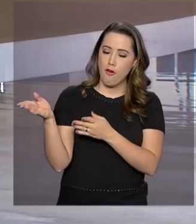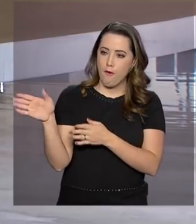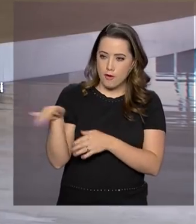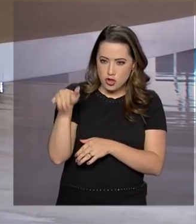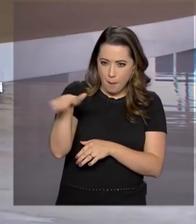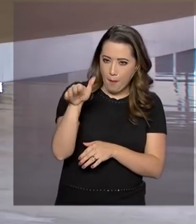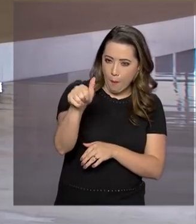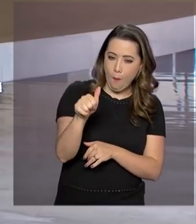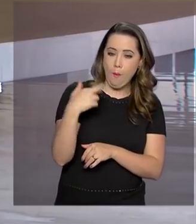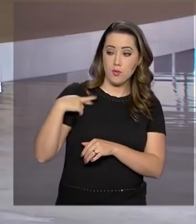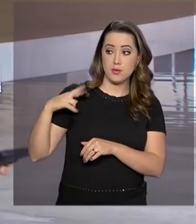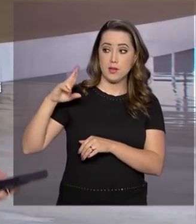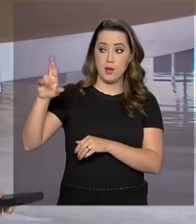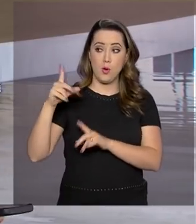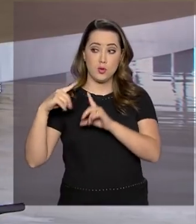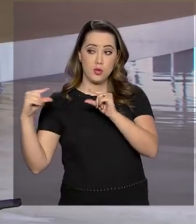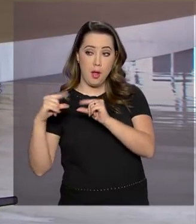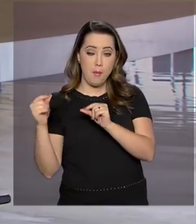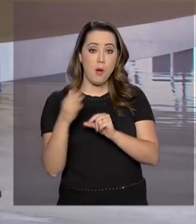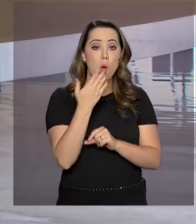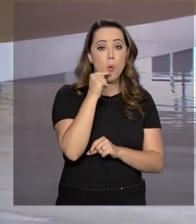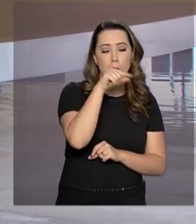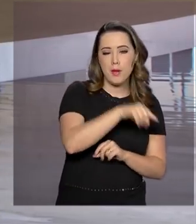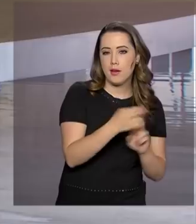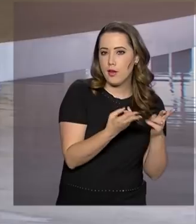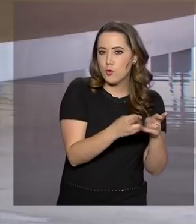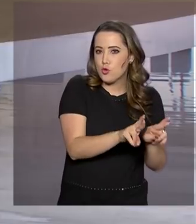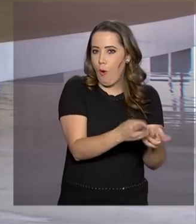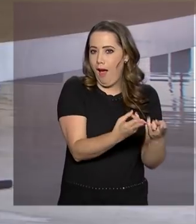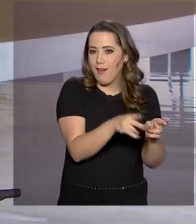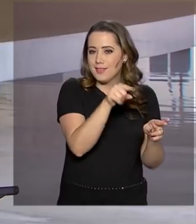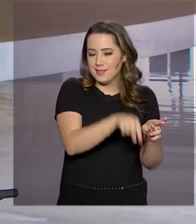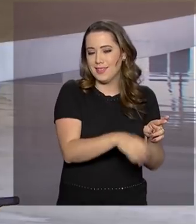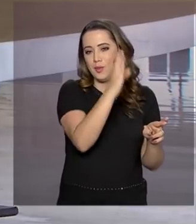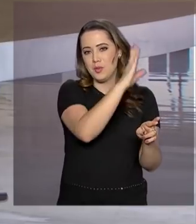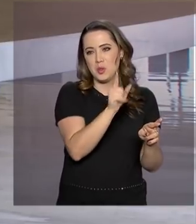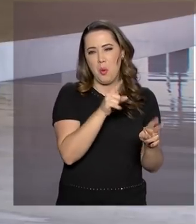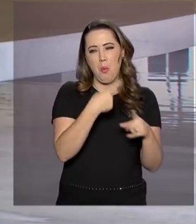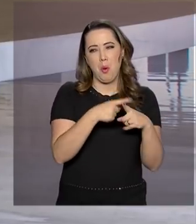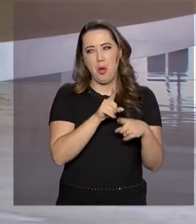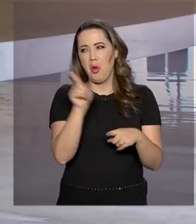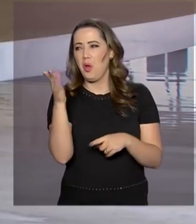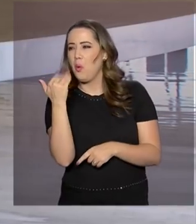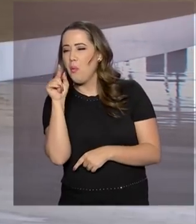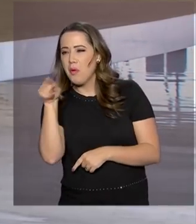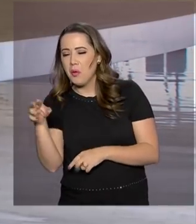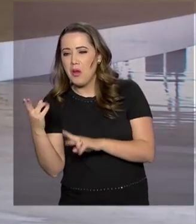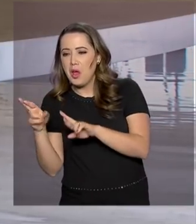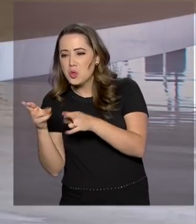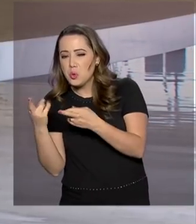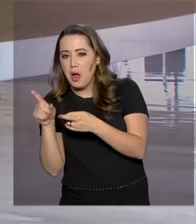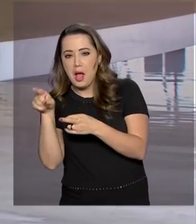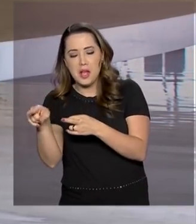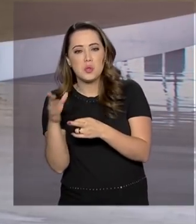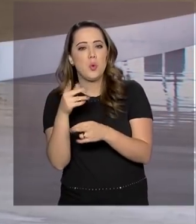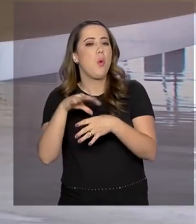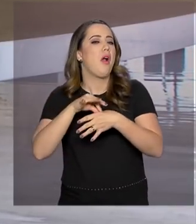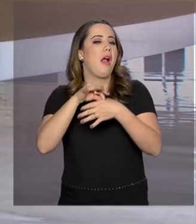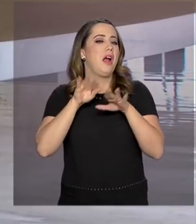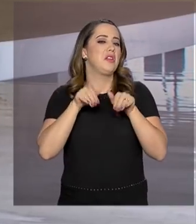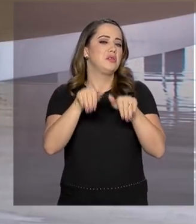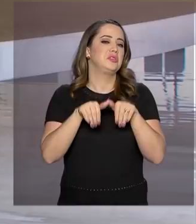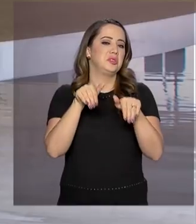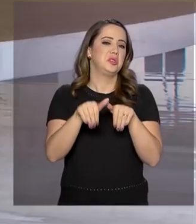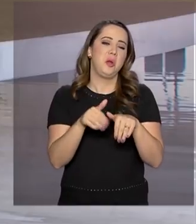japonesas a comerem churrasco aqui no Brasil, porque o churrasco que ele, presidente, comeu lá no Japão com carne australiana era